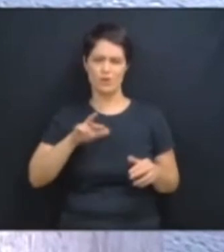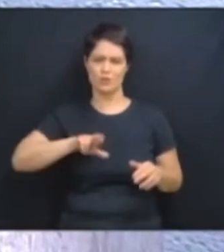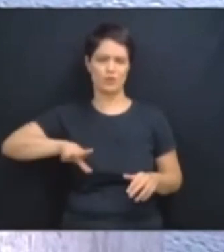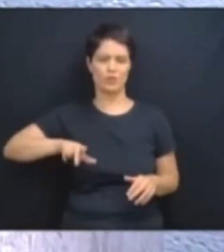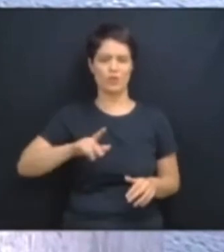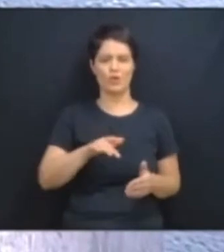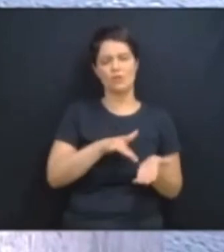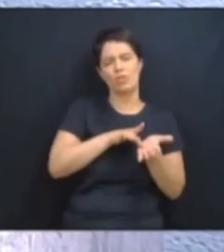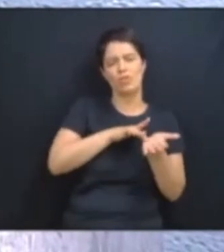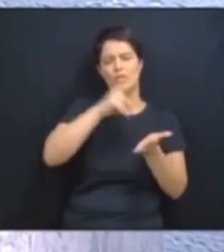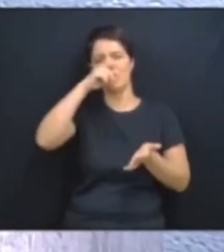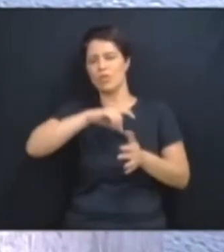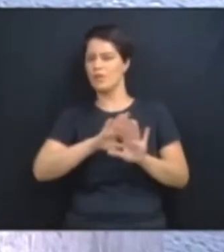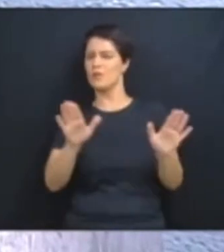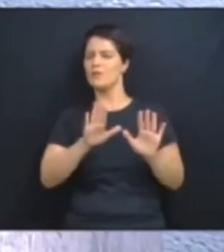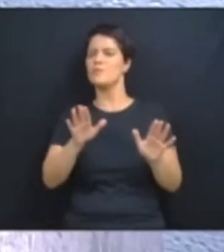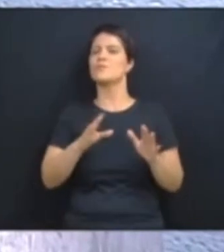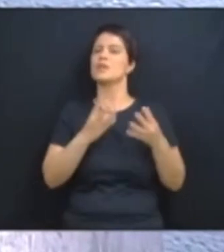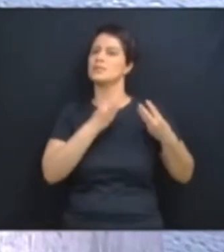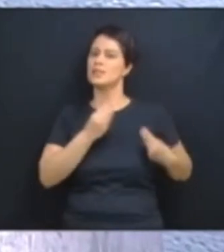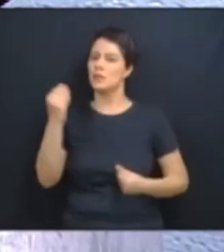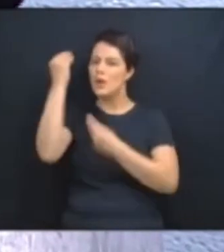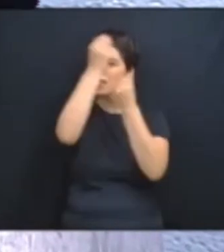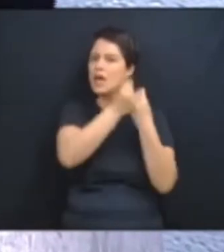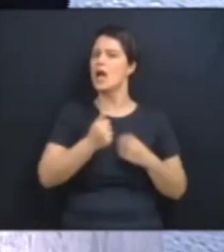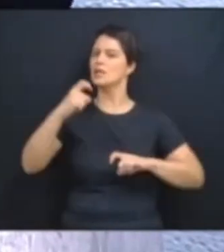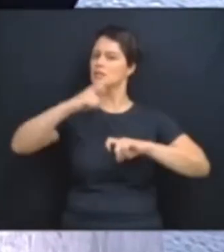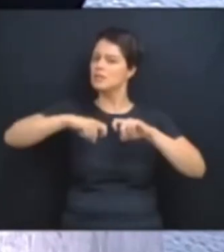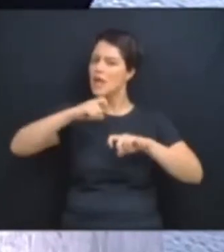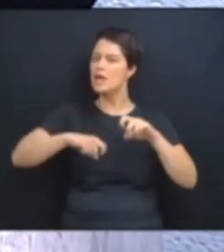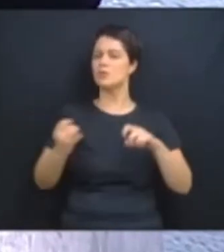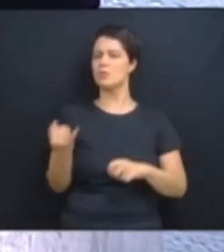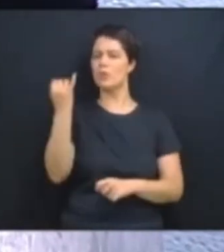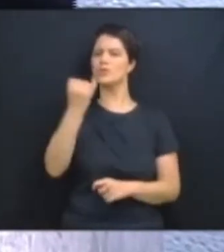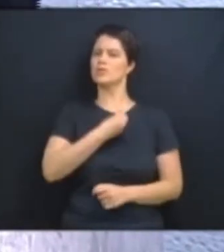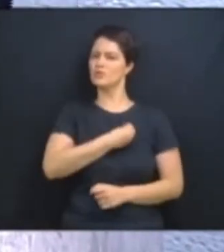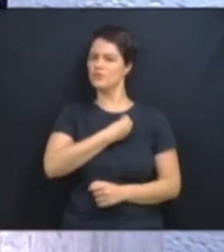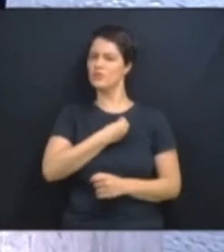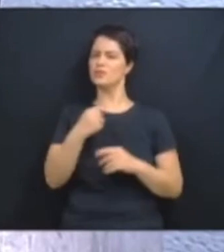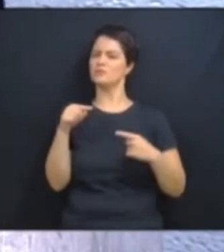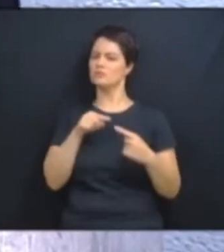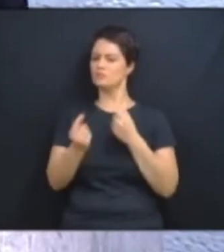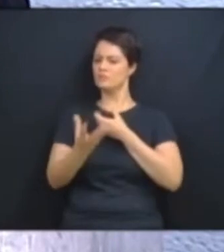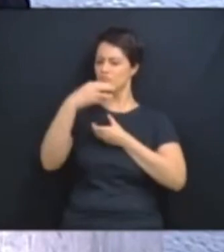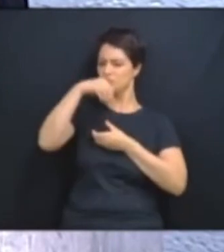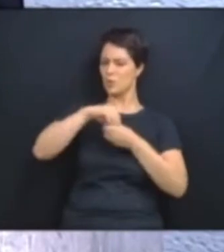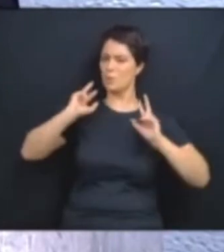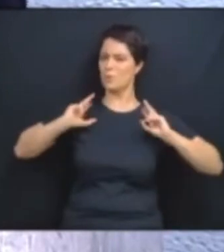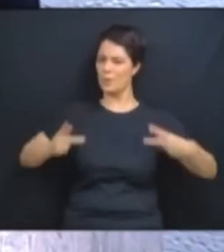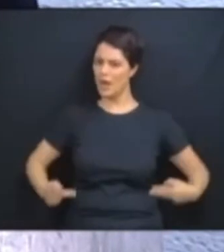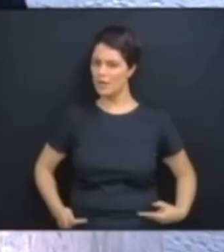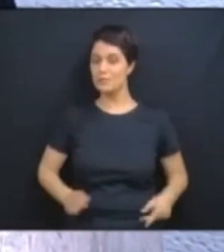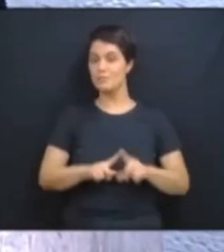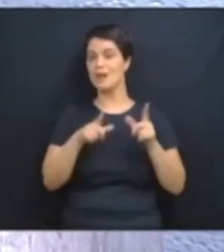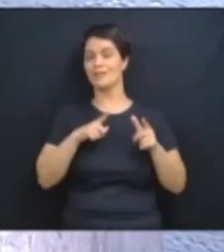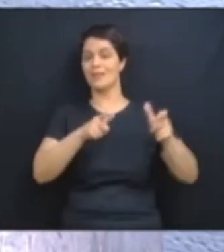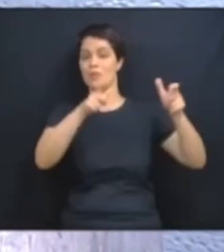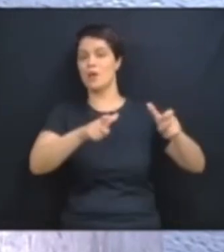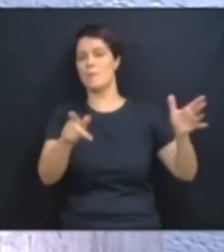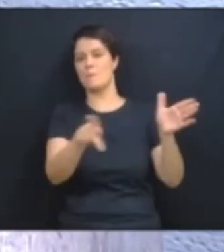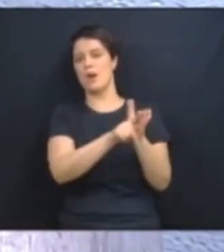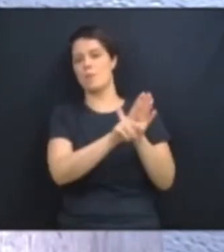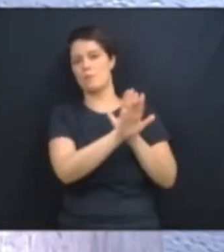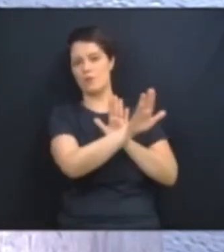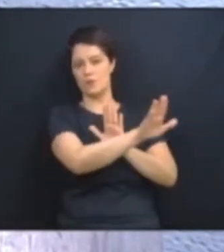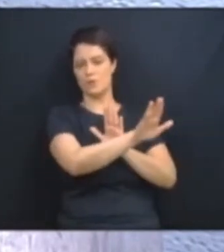vida, a sexualidade é algo inerente ao ser humano, mas existe lugar para isso, show de sexo explícito em casa noturna